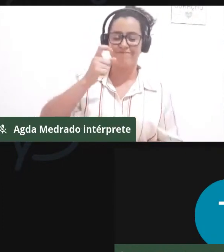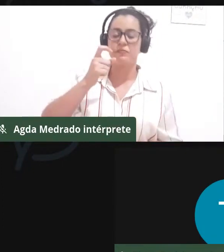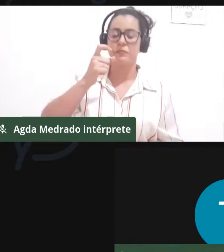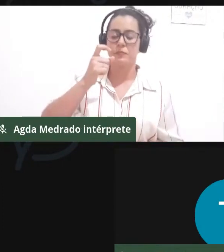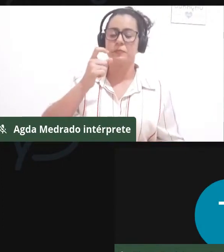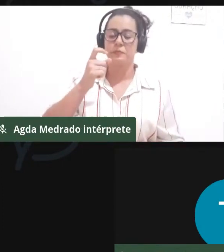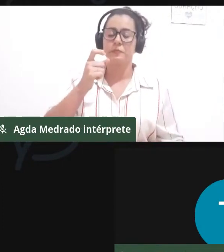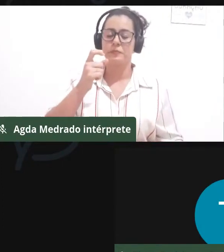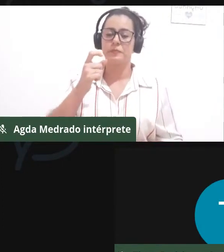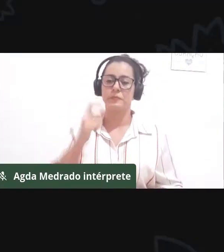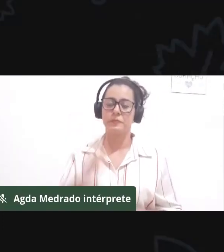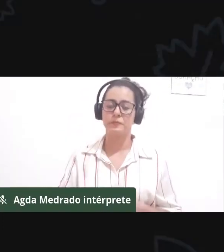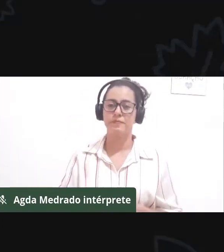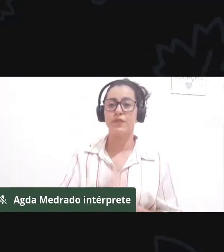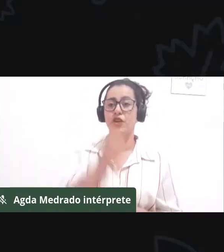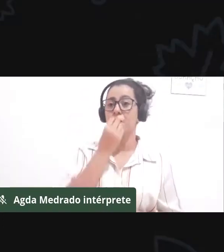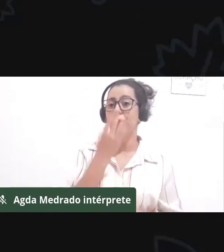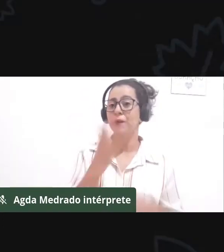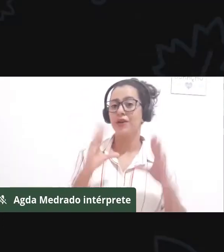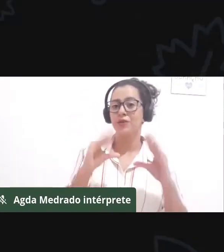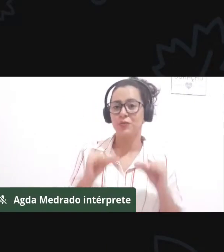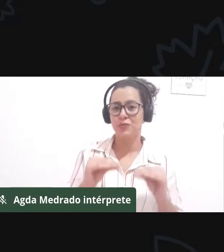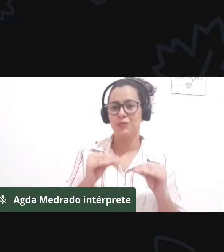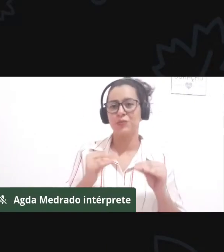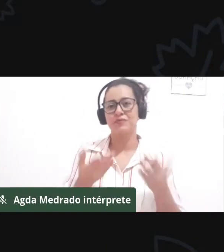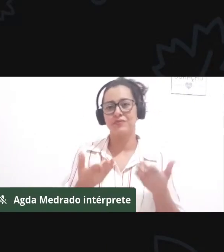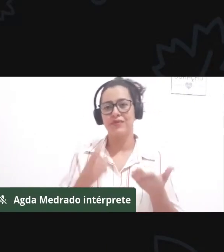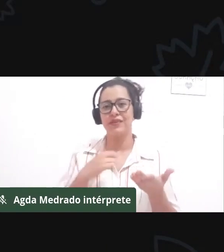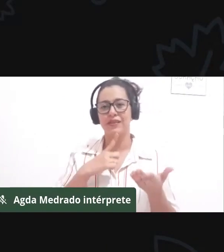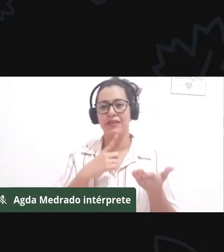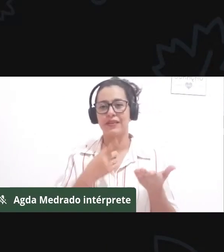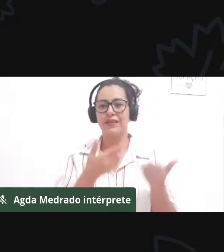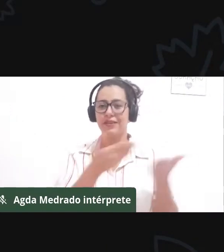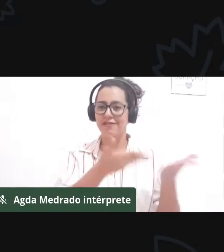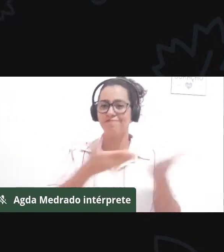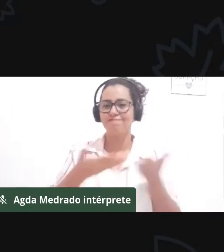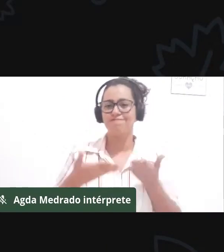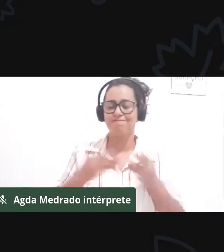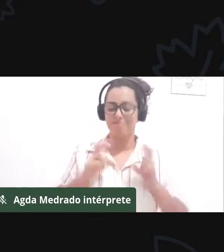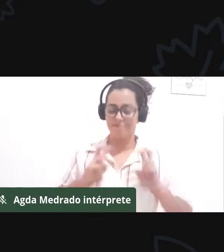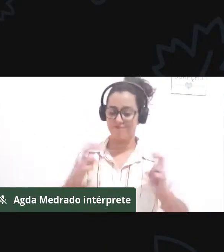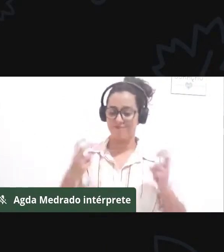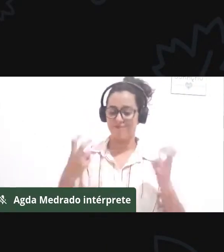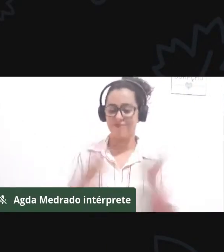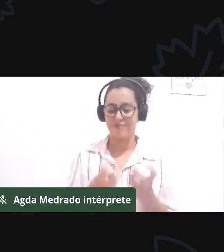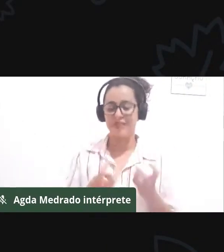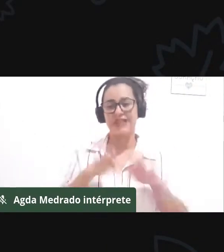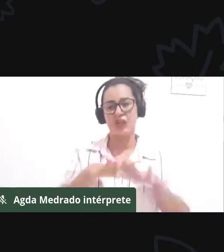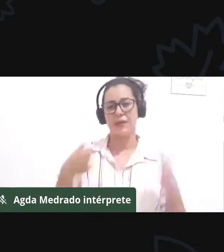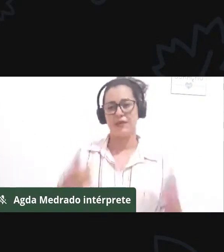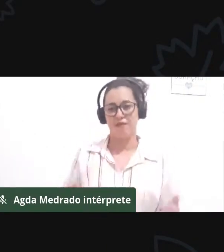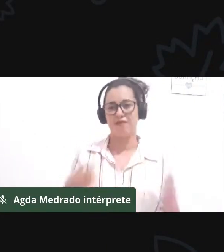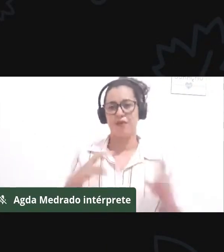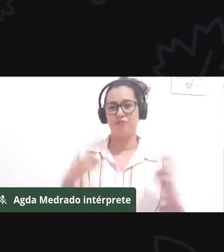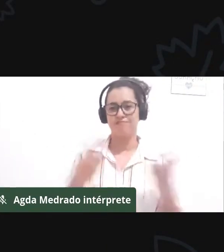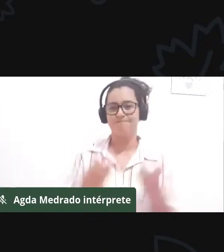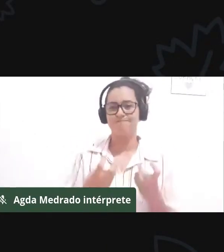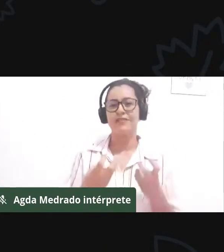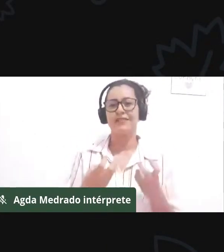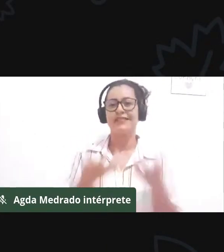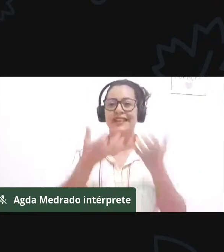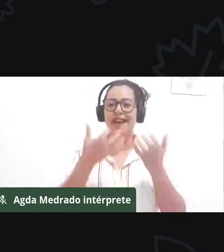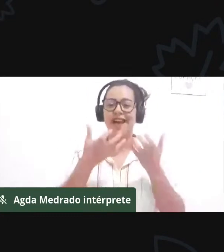convidados que estão comigo na mesa. Gostaria de agradecer toda a organização do evento